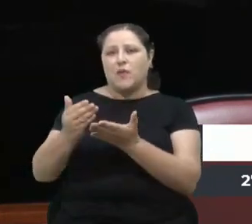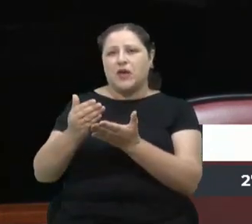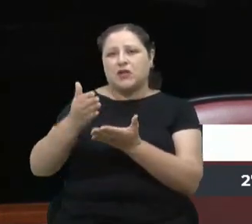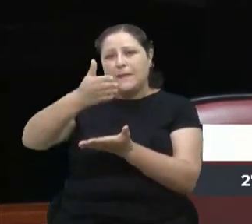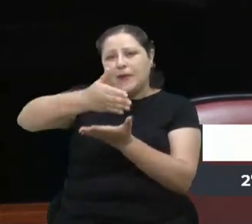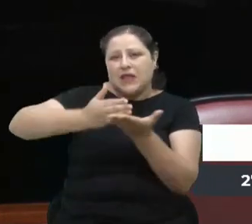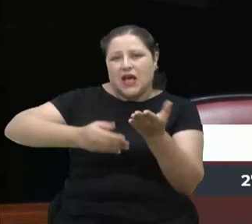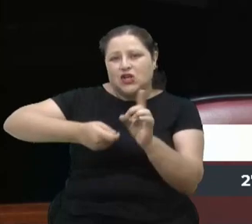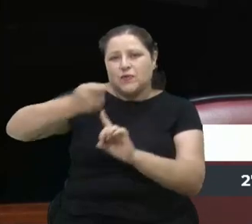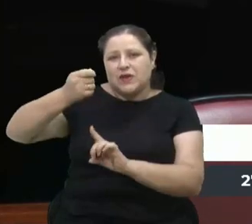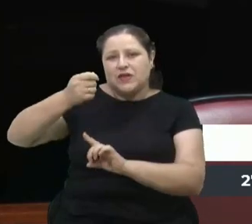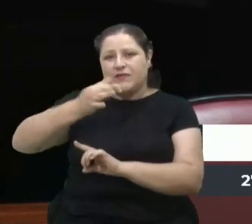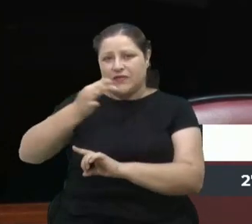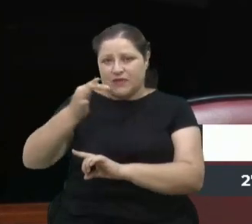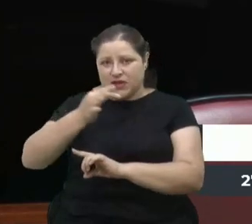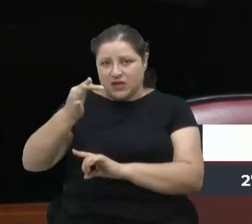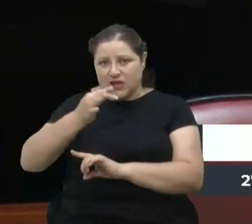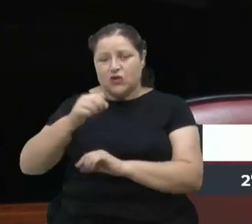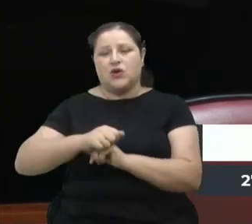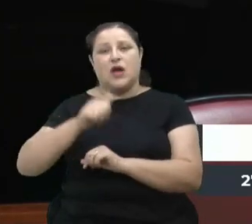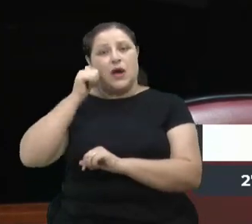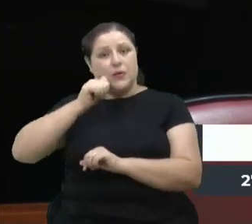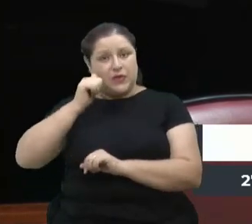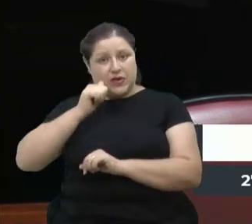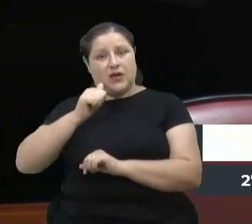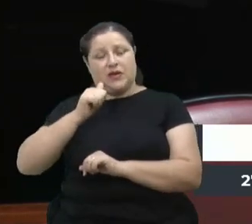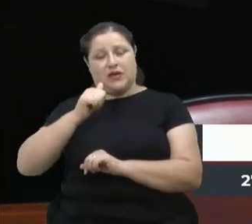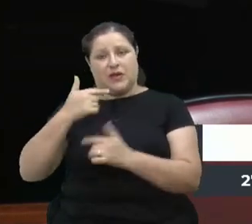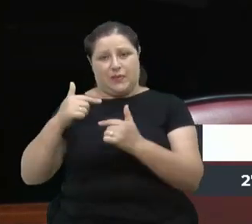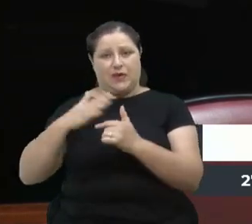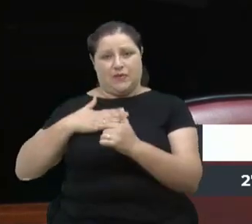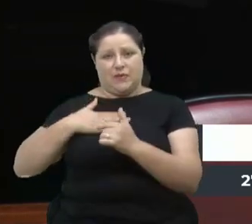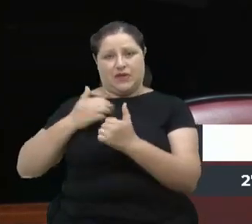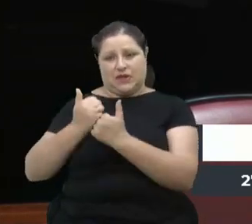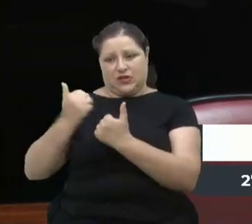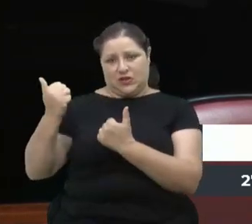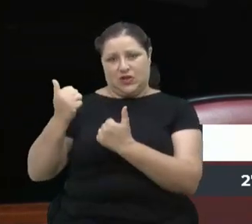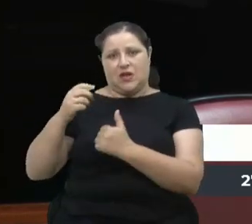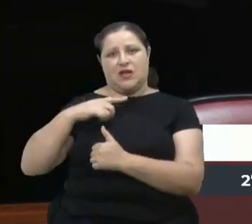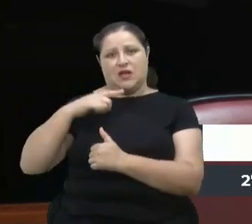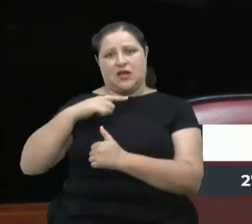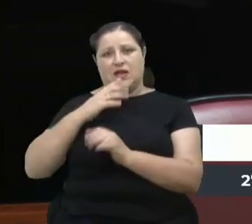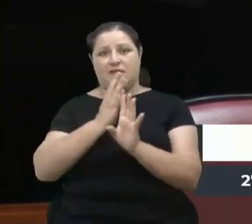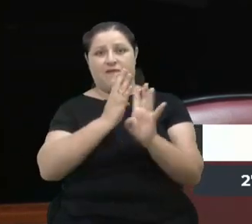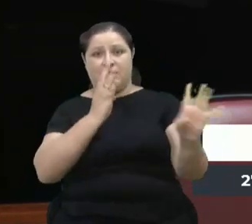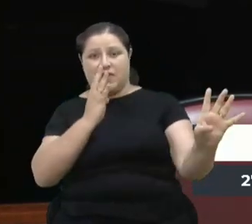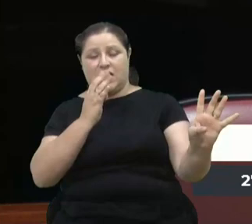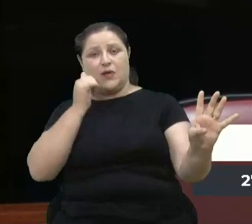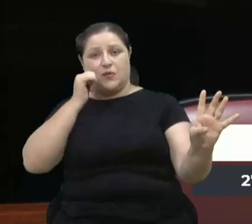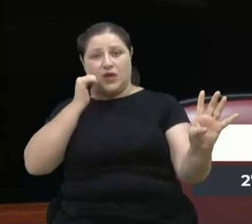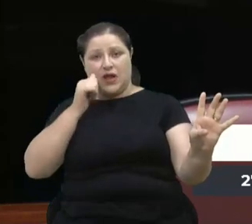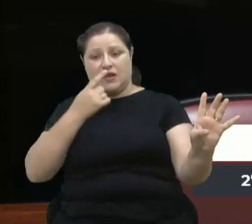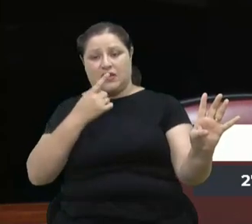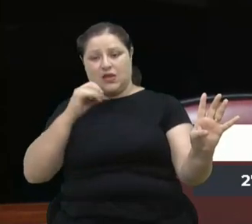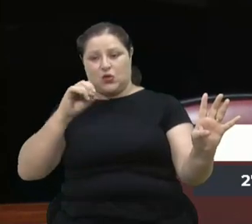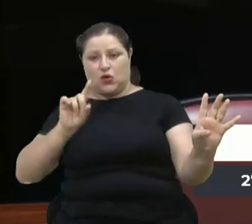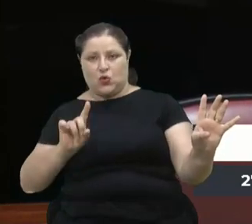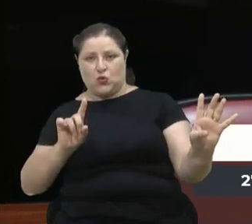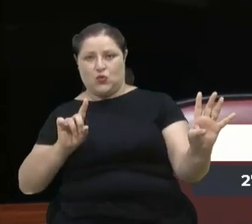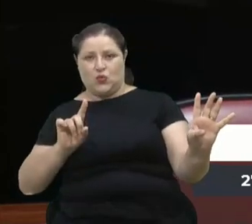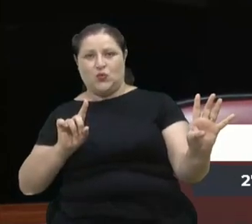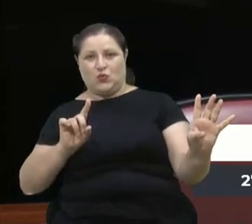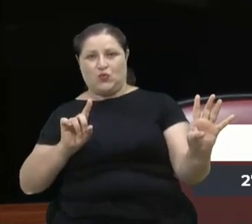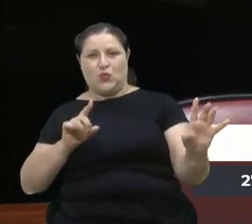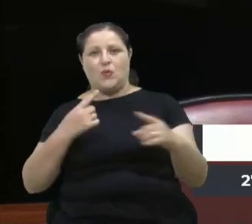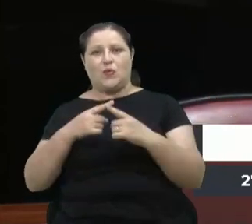metade de fevereiro, ela está, tem 100 na frente delas ainda, porque estão